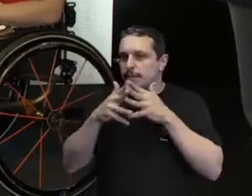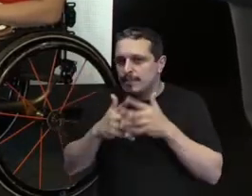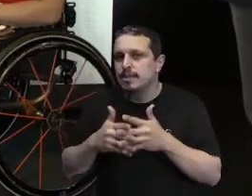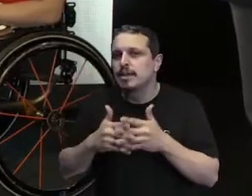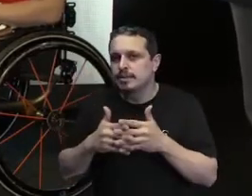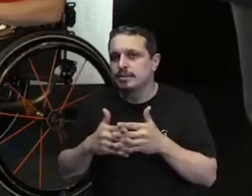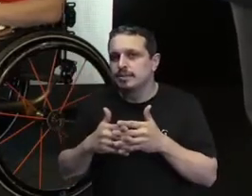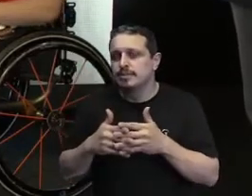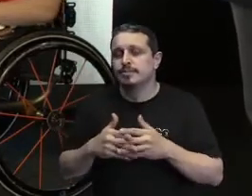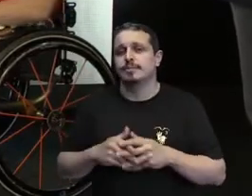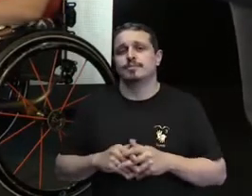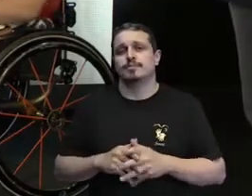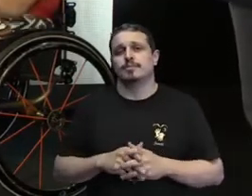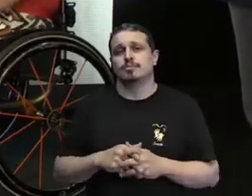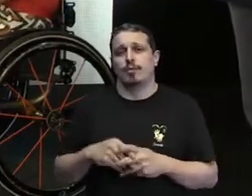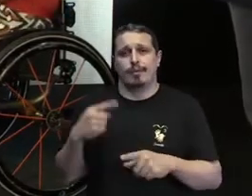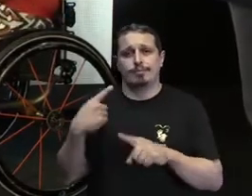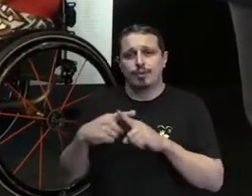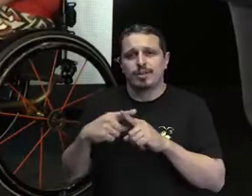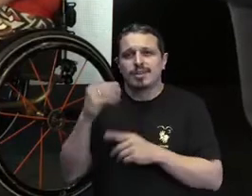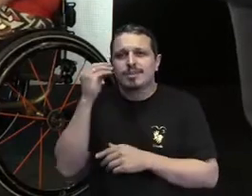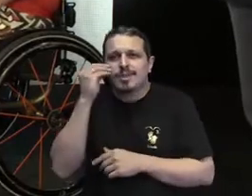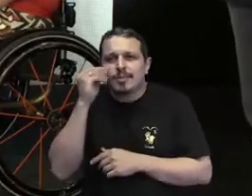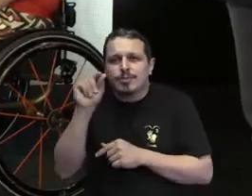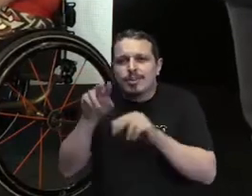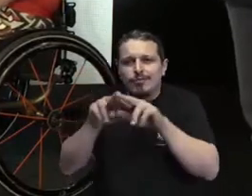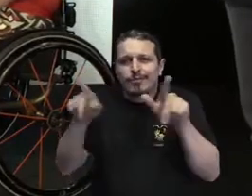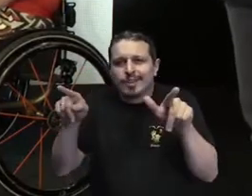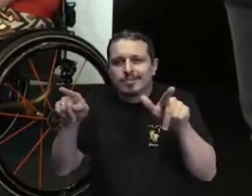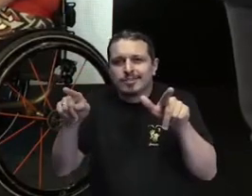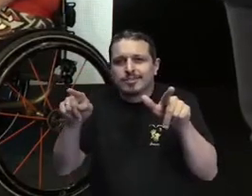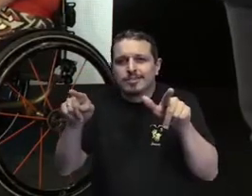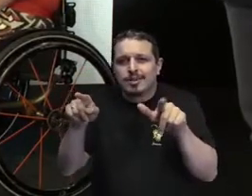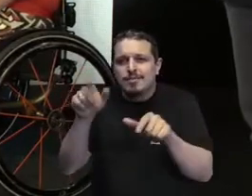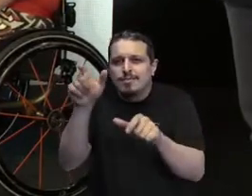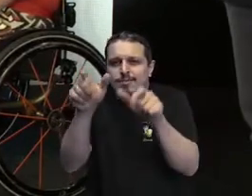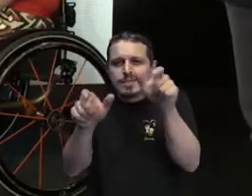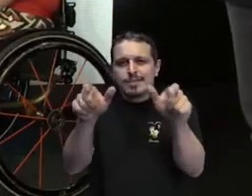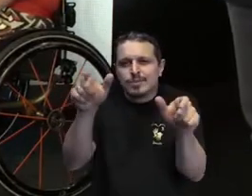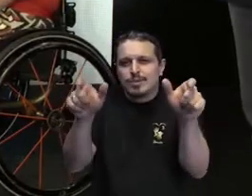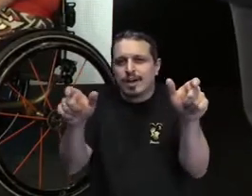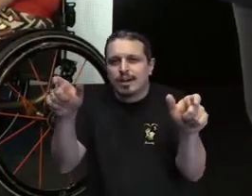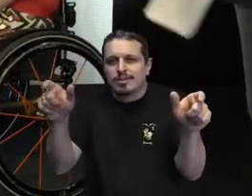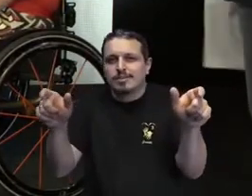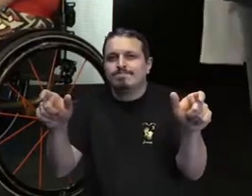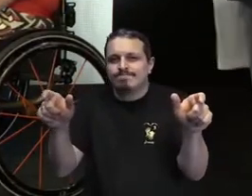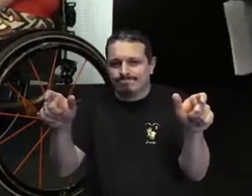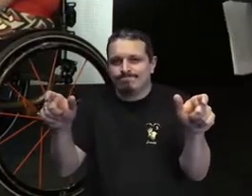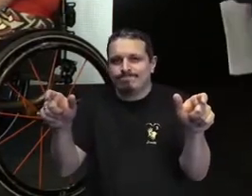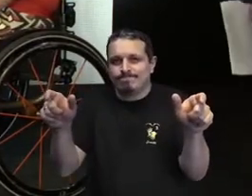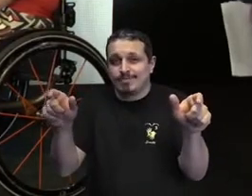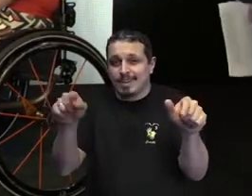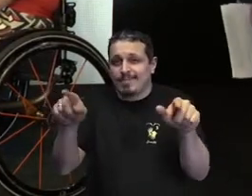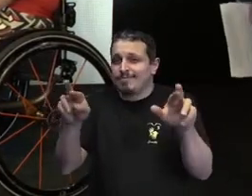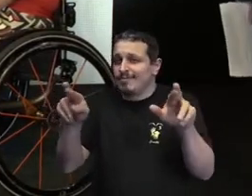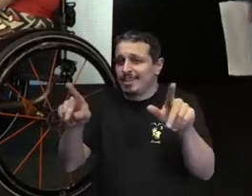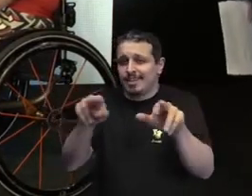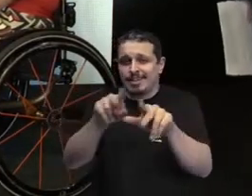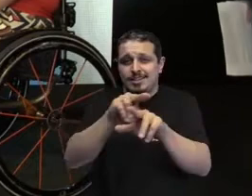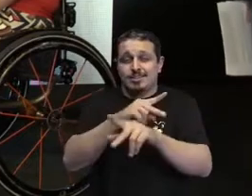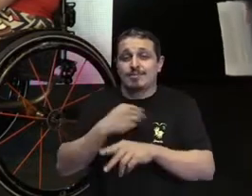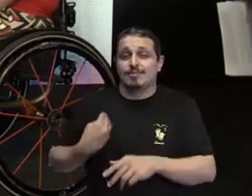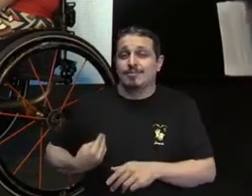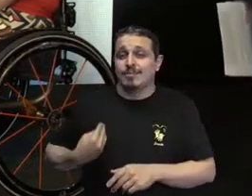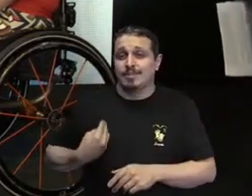a sua experiência, cada um tem a sua vivência, e quando a gente tem mais